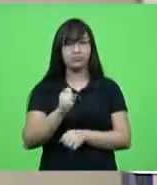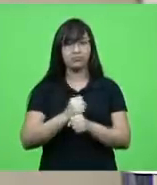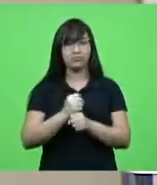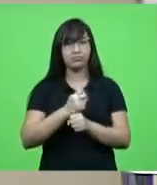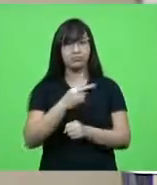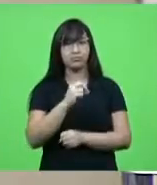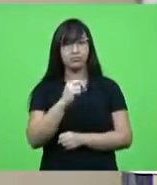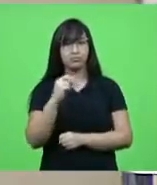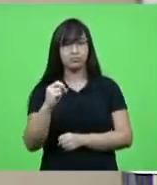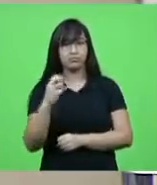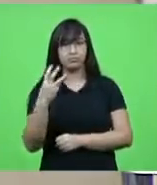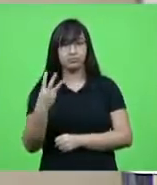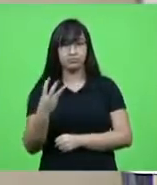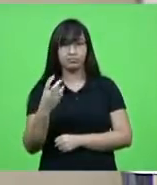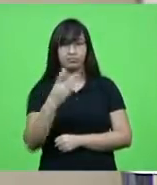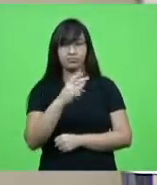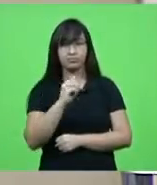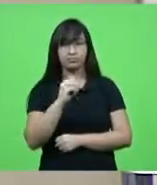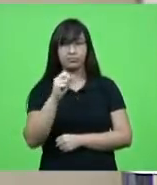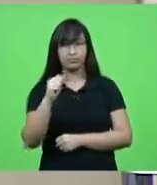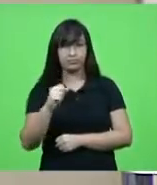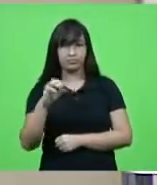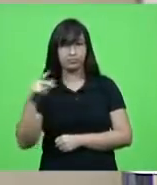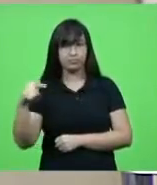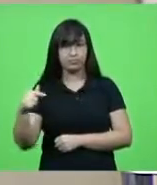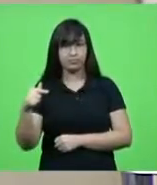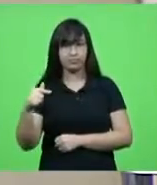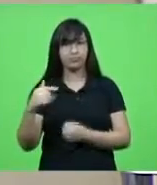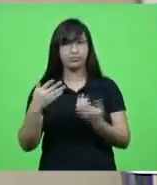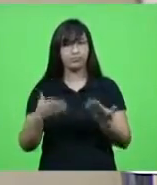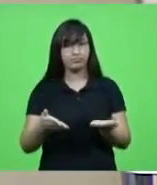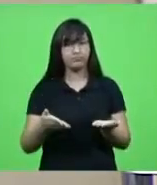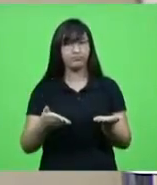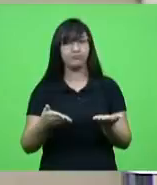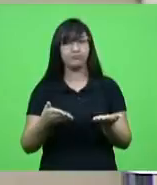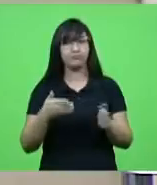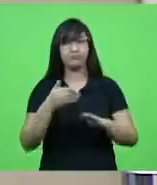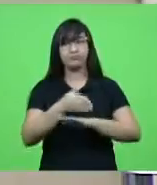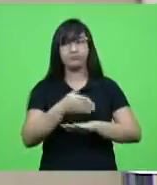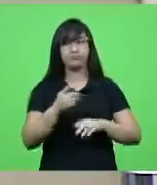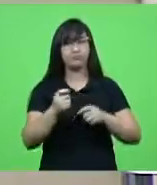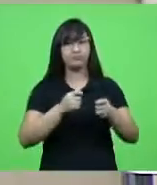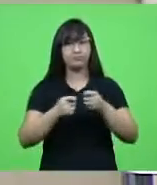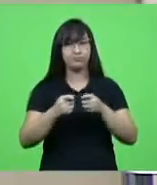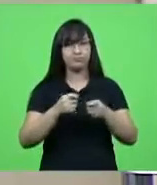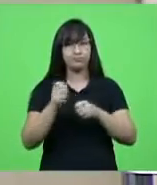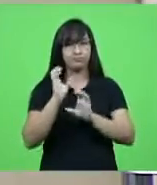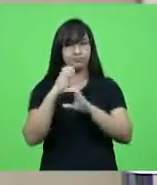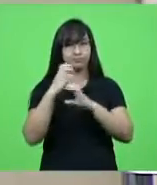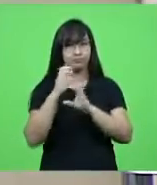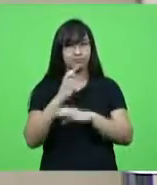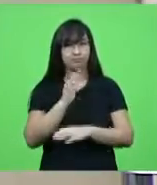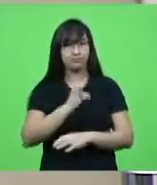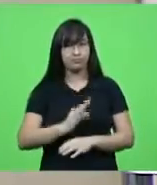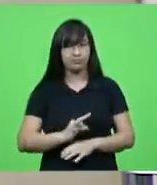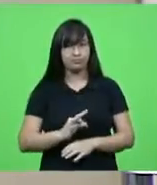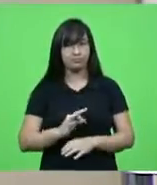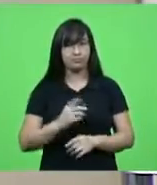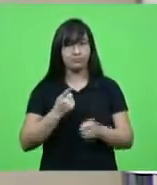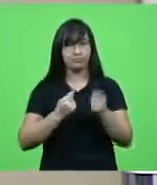Naquele mandato, integrou as comissões de legislação participativa, economia, ciência, tecnologia em Minas e Energia,